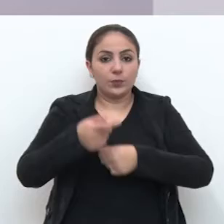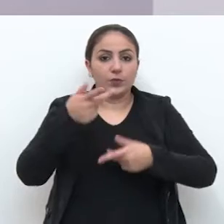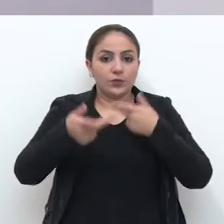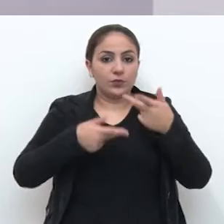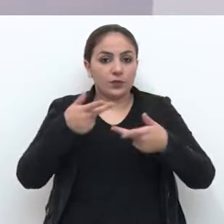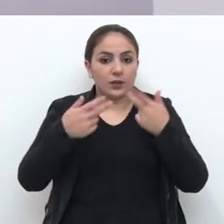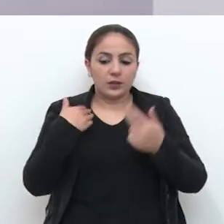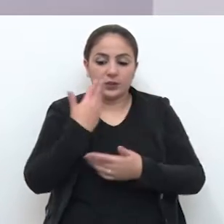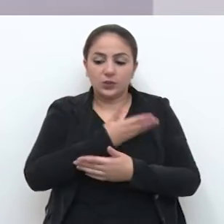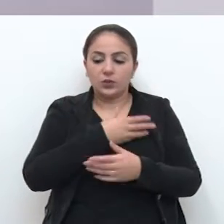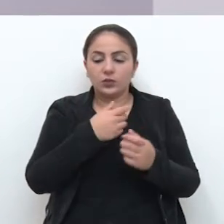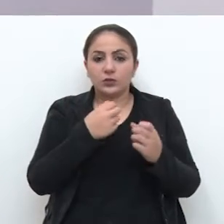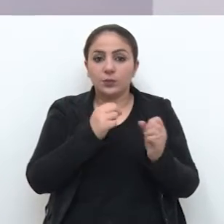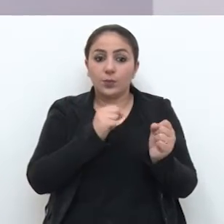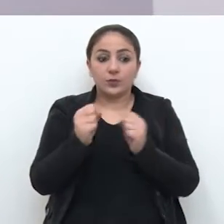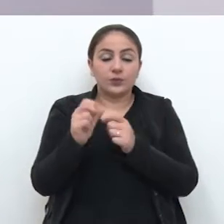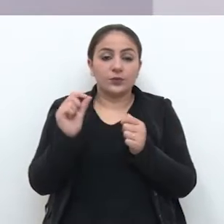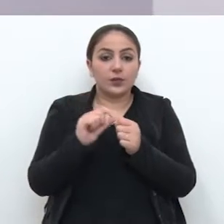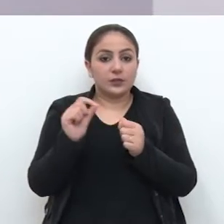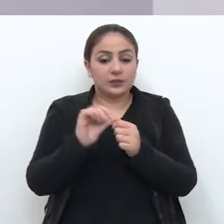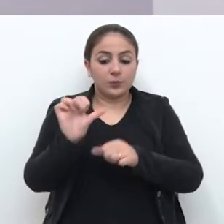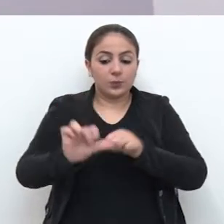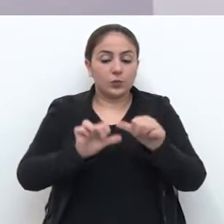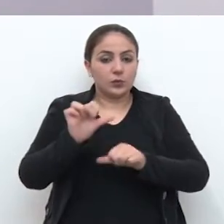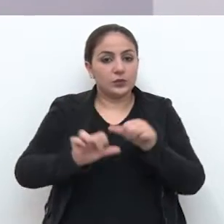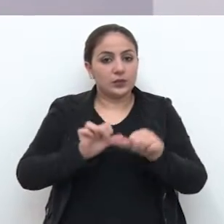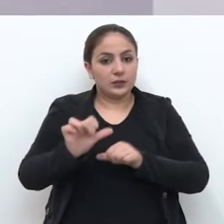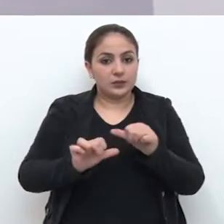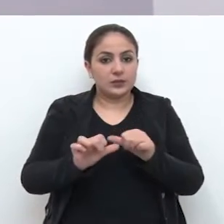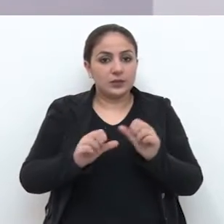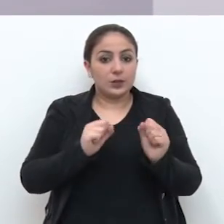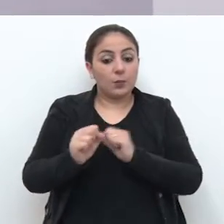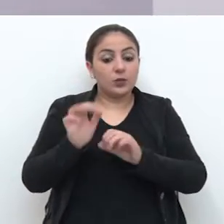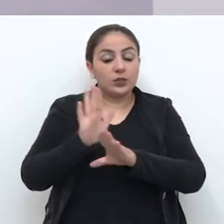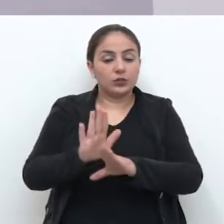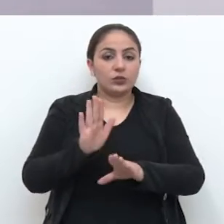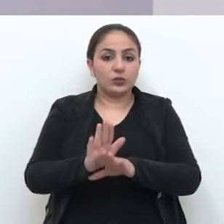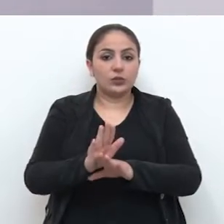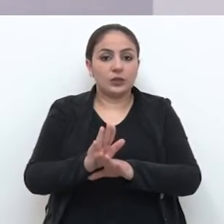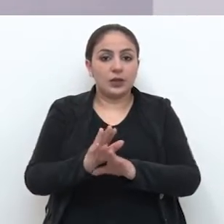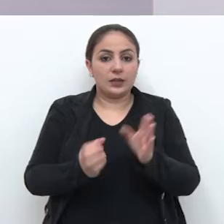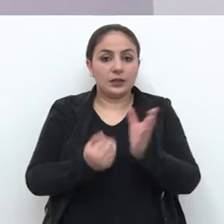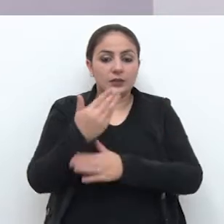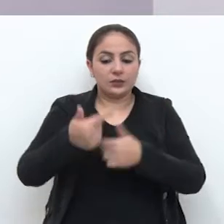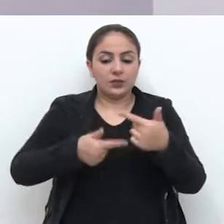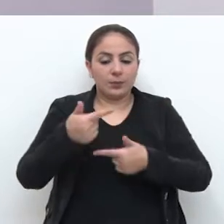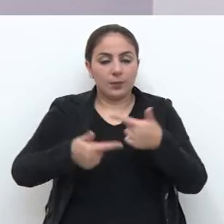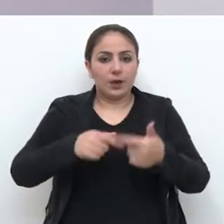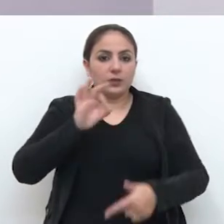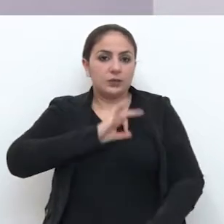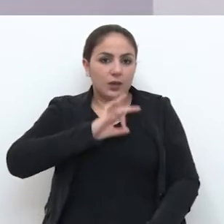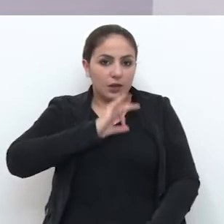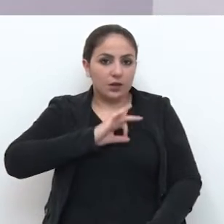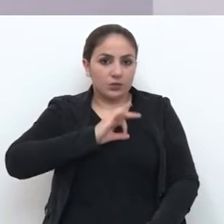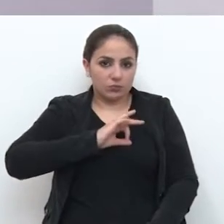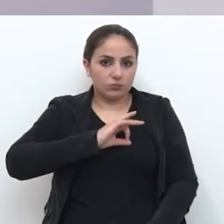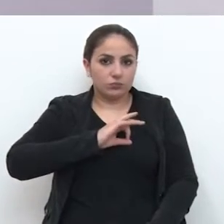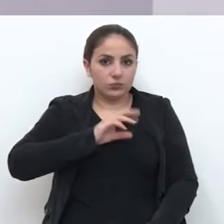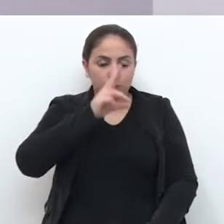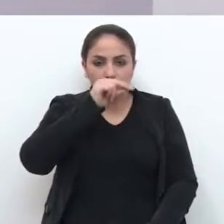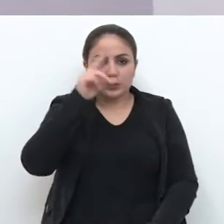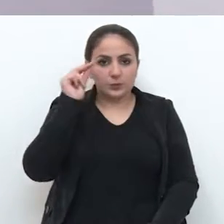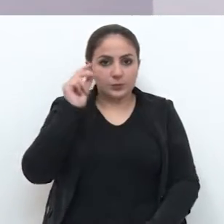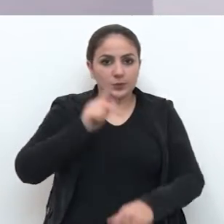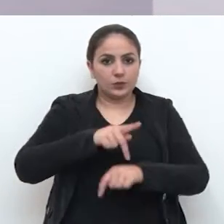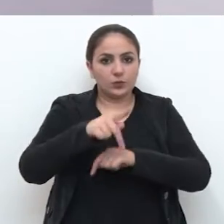momento econômico exige que nós possamos fazer alterações que beneficiem a geração de emprego e renda na cidade de Passo Fundo. Então é nesse